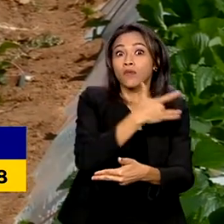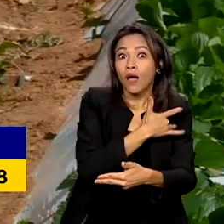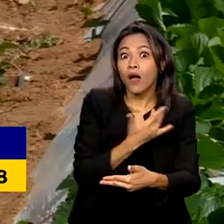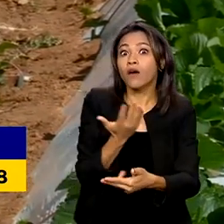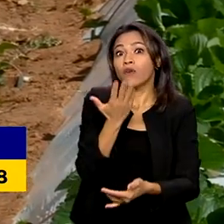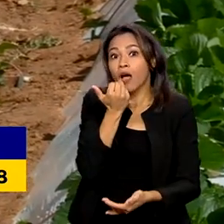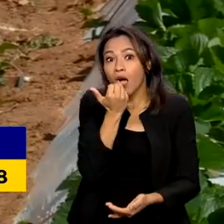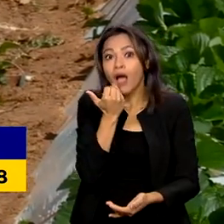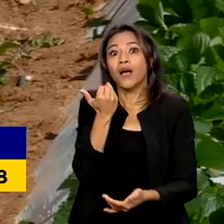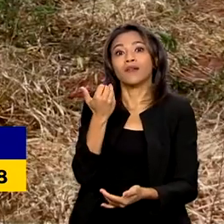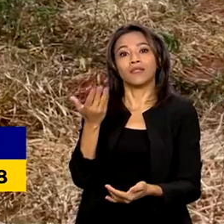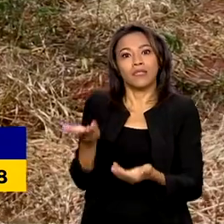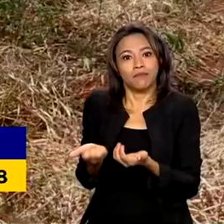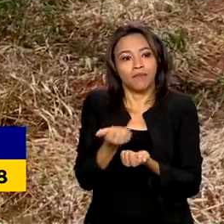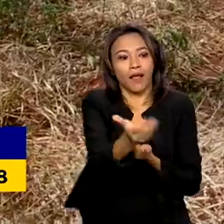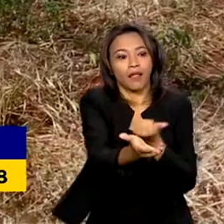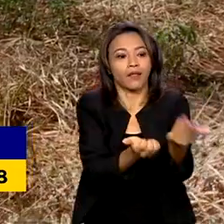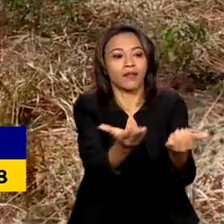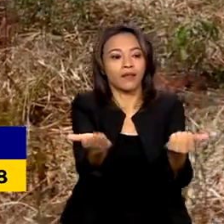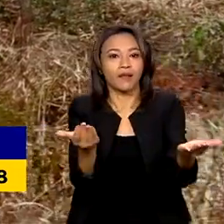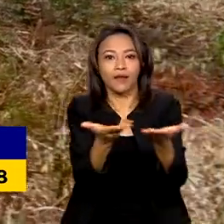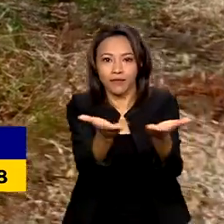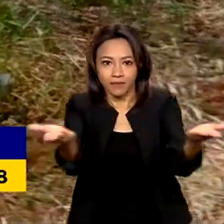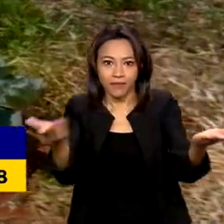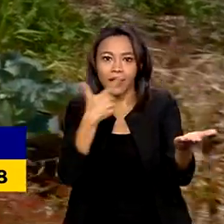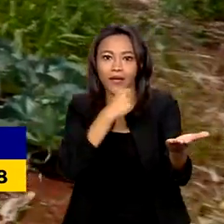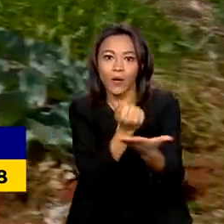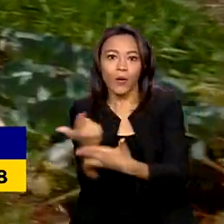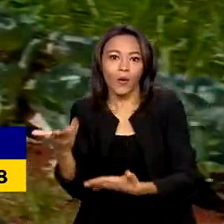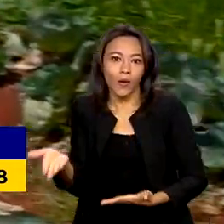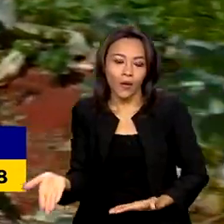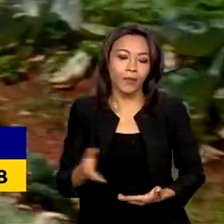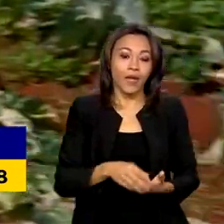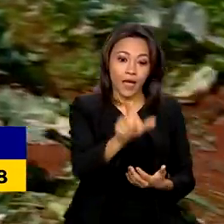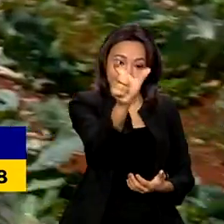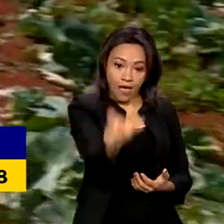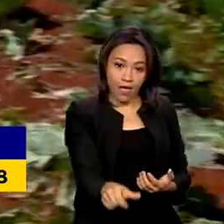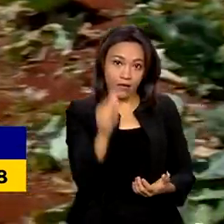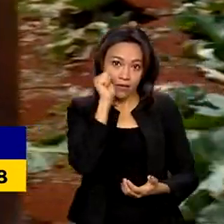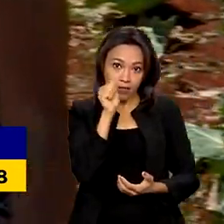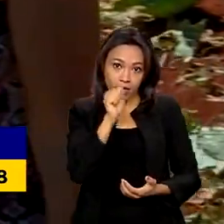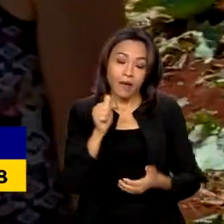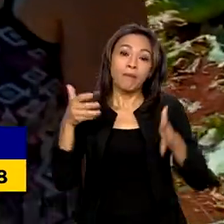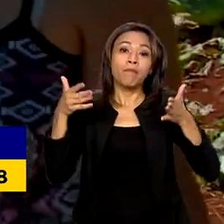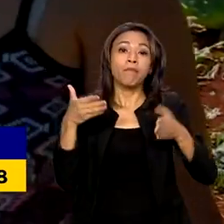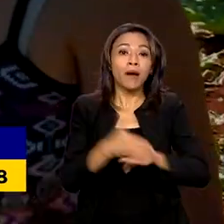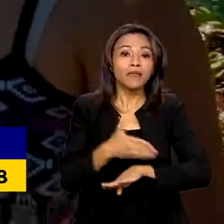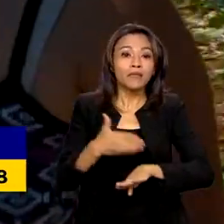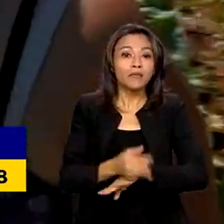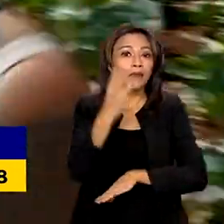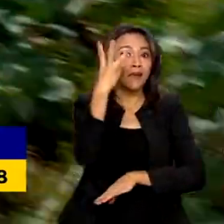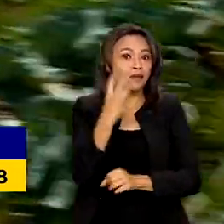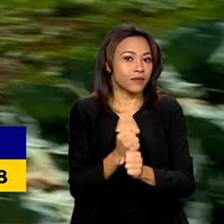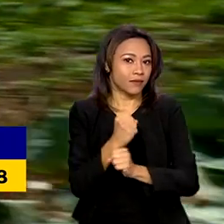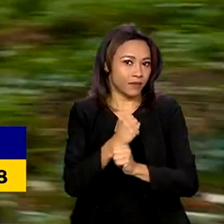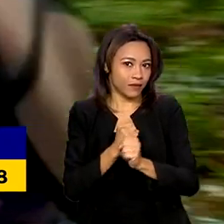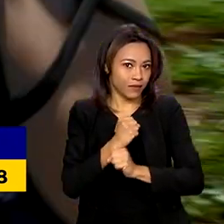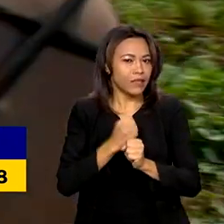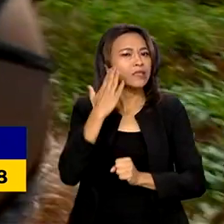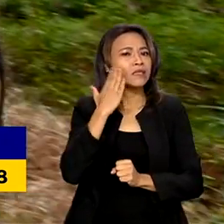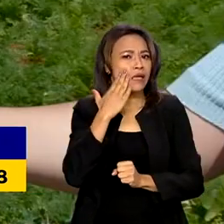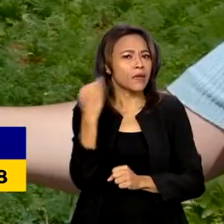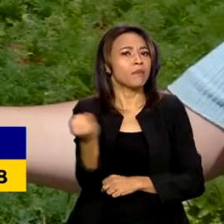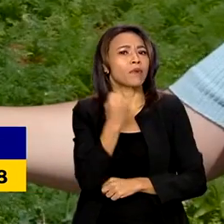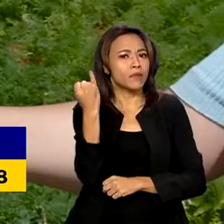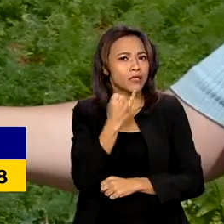sustentável aos beneficiados. Diná, que participa do PAA há três anos, fala da importância do programa para o sustento da